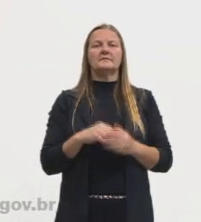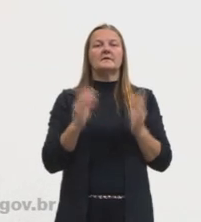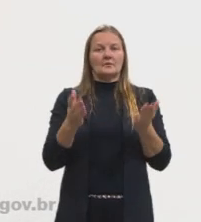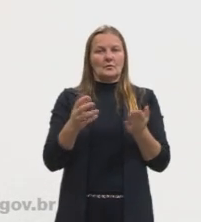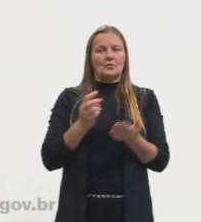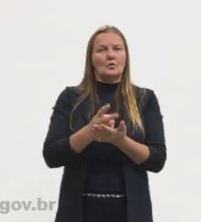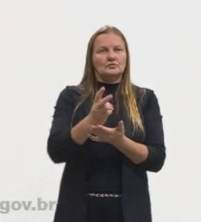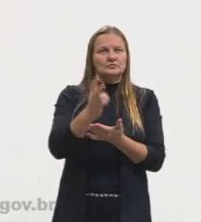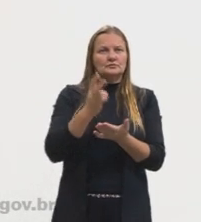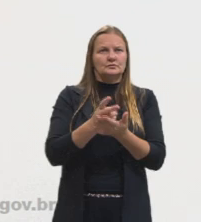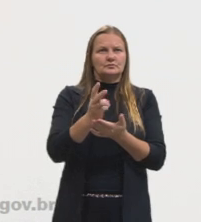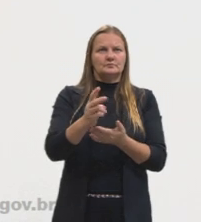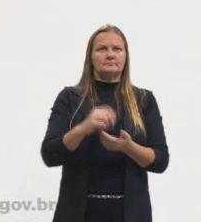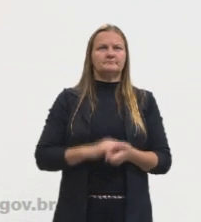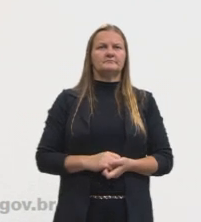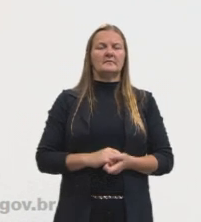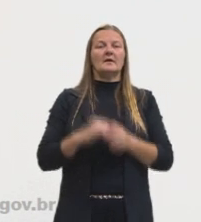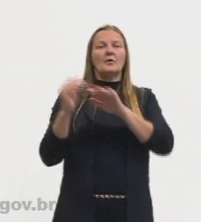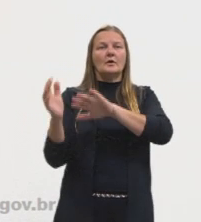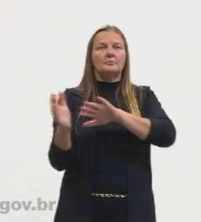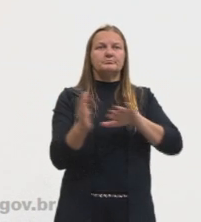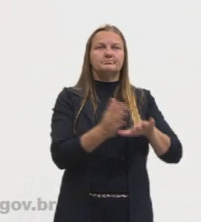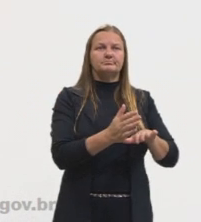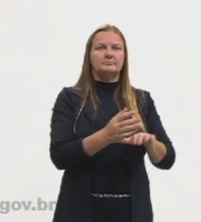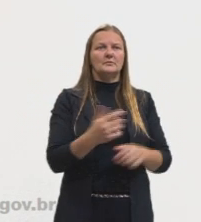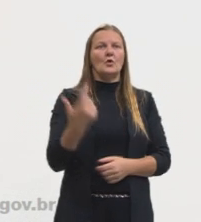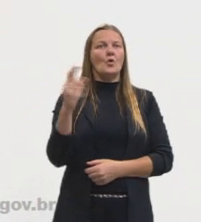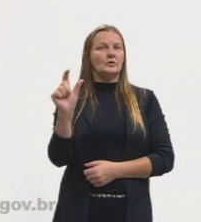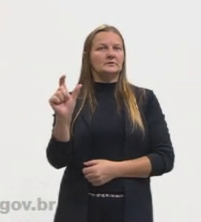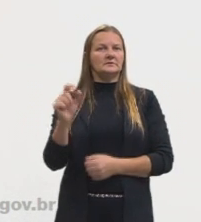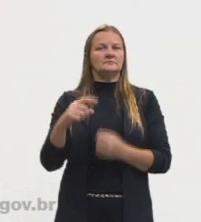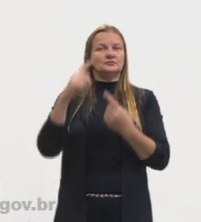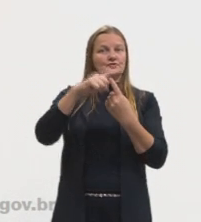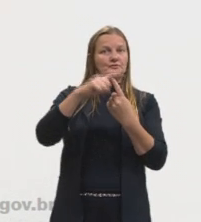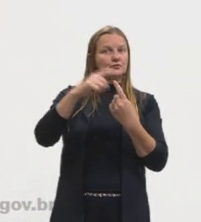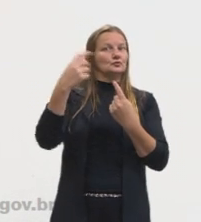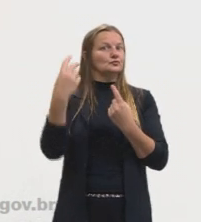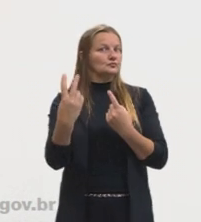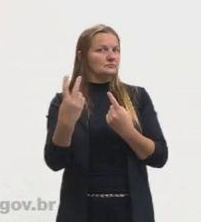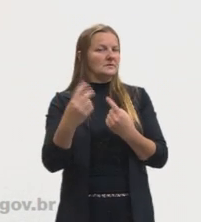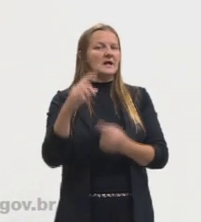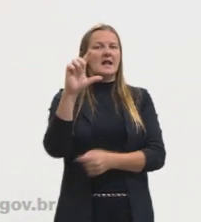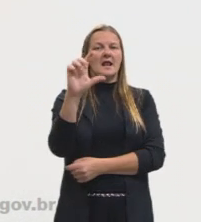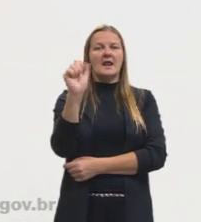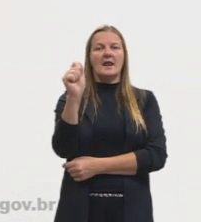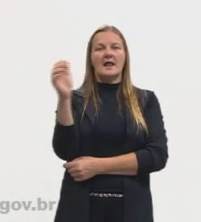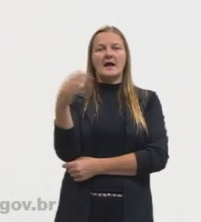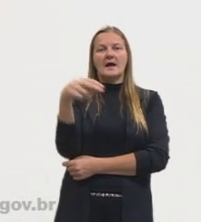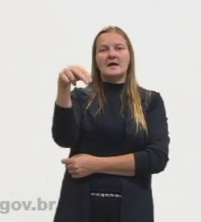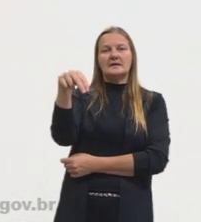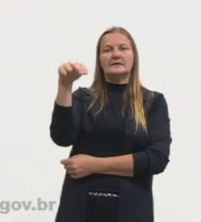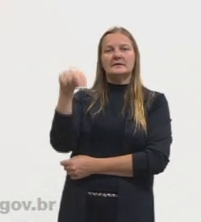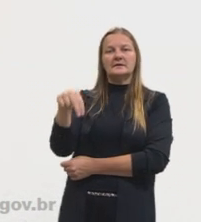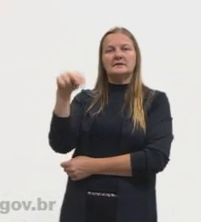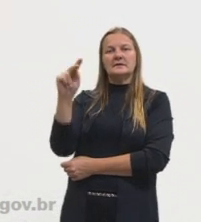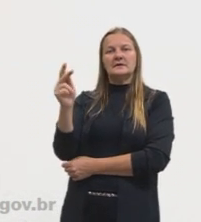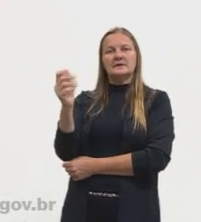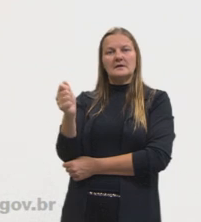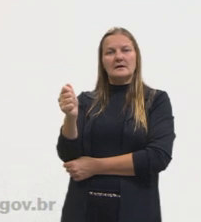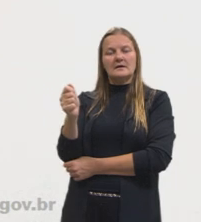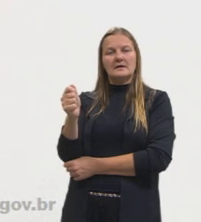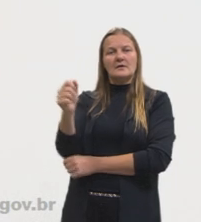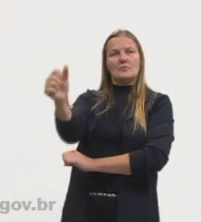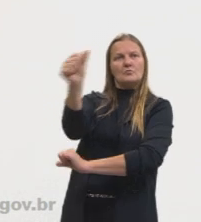aqui, olha lá, ó. Já a condição, existe uma outra condição chamada Laninha, que é completamente o